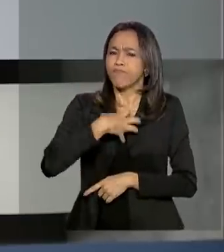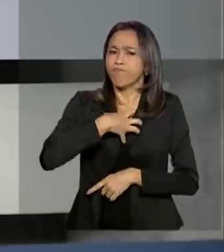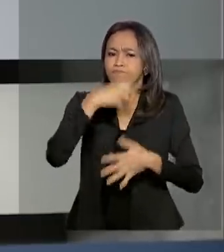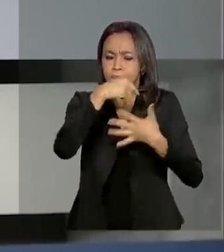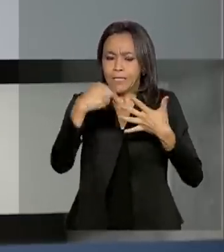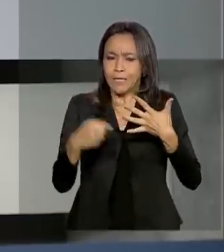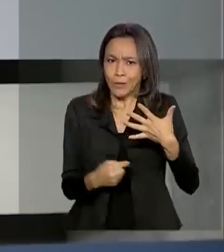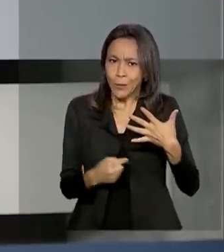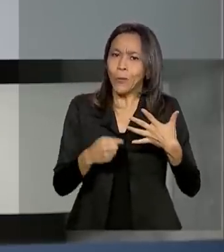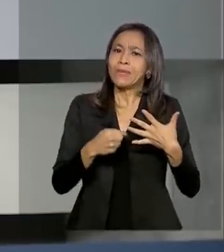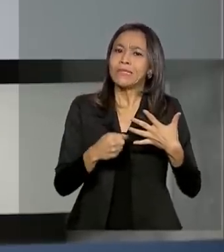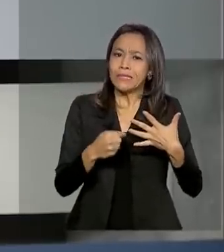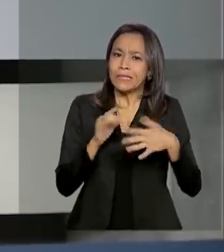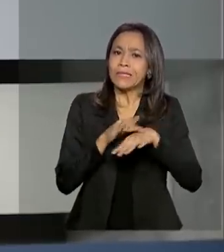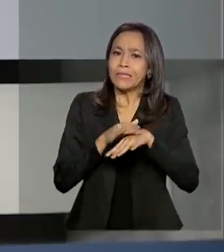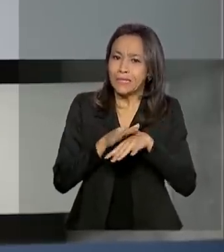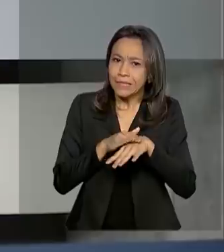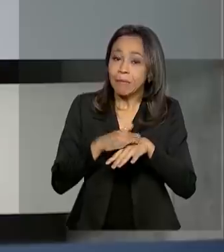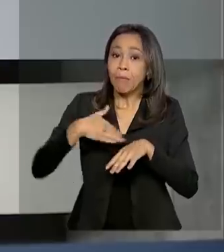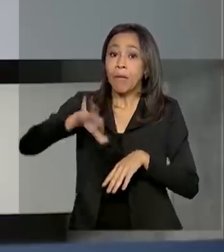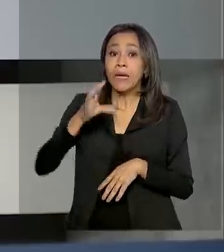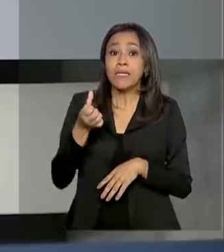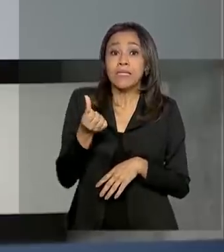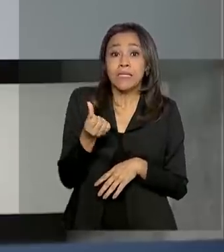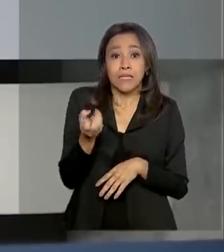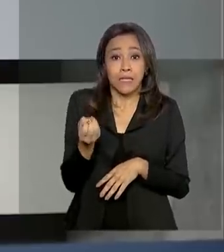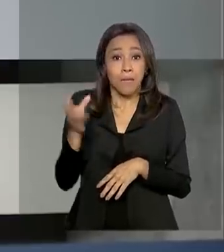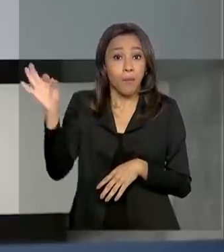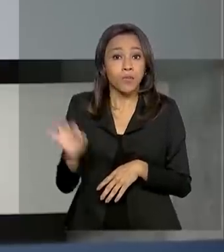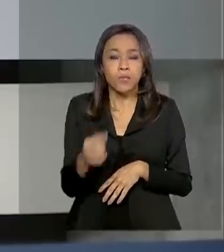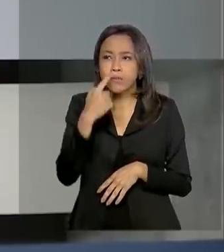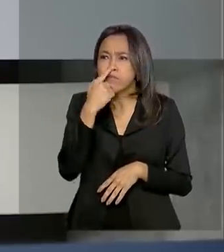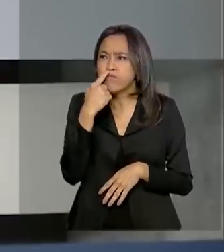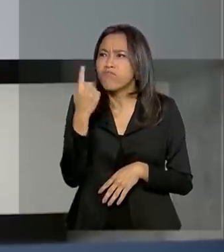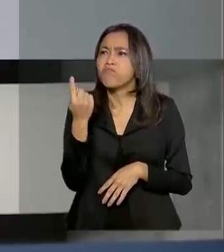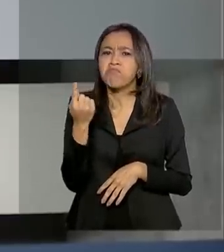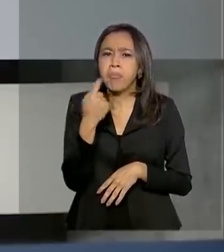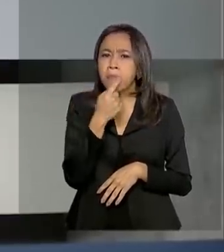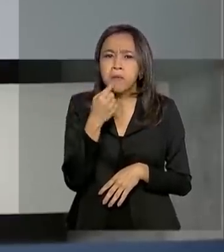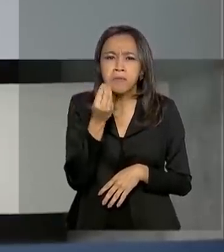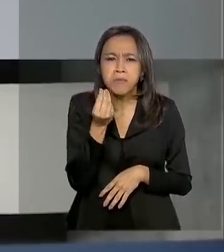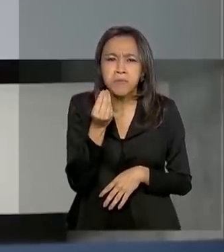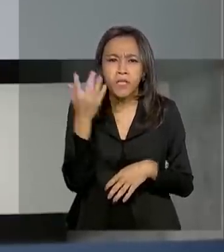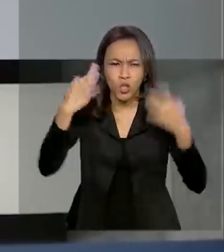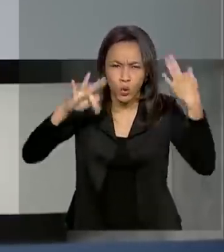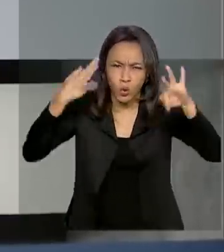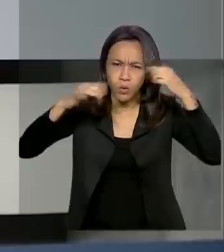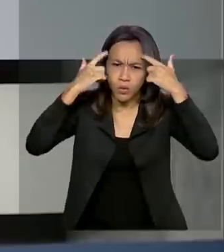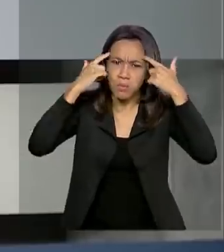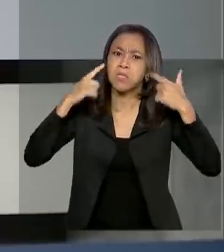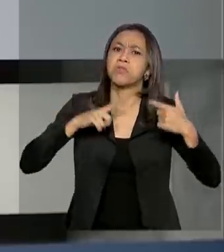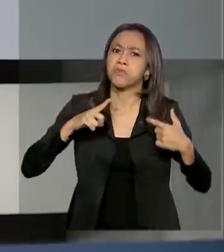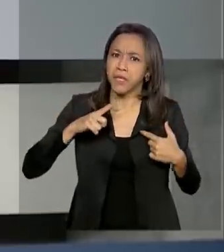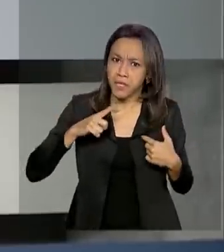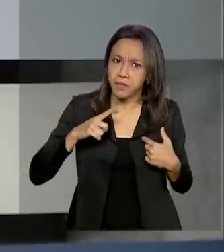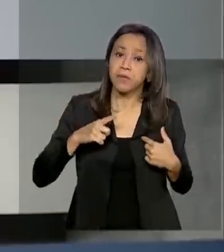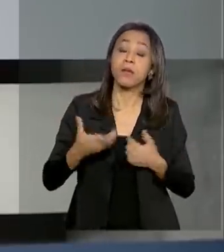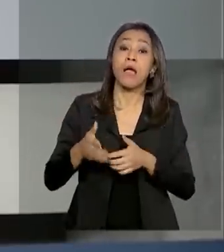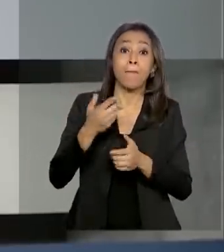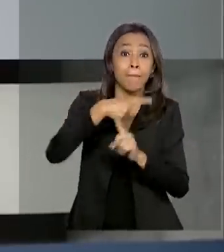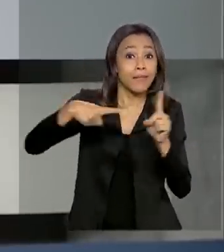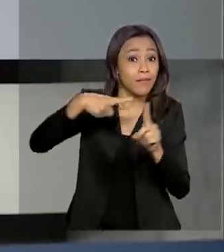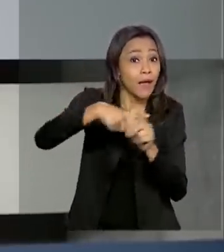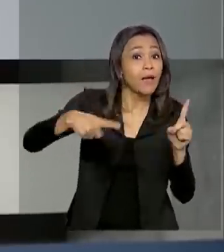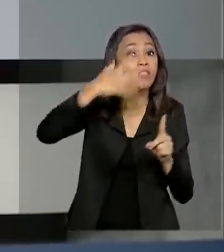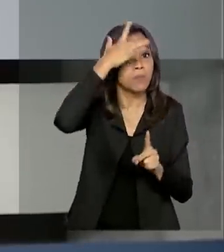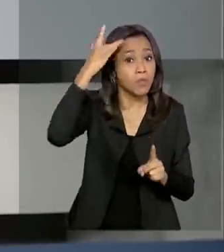Mais de 60% tiveram alteração de olfato e paladar e dores de cabeça. Mais da metade das pessoas teve